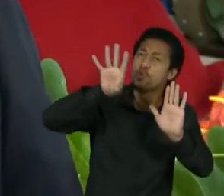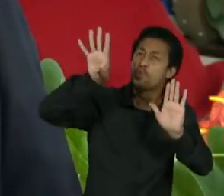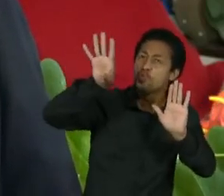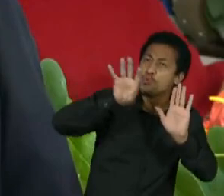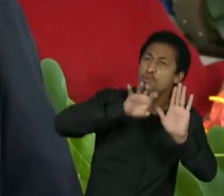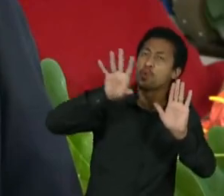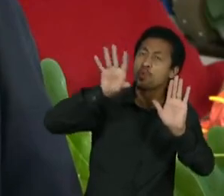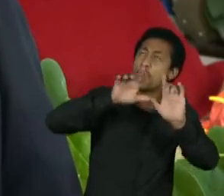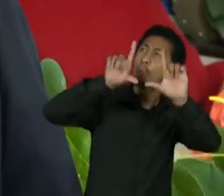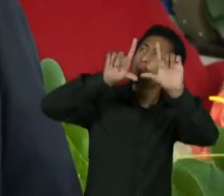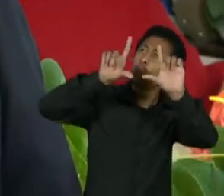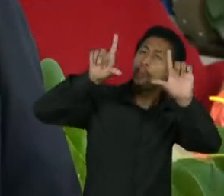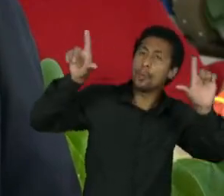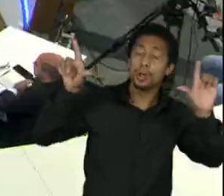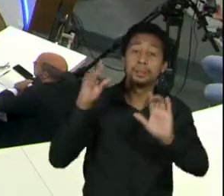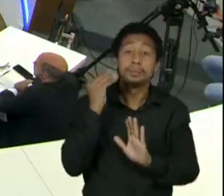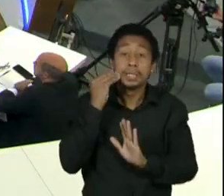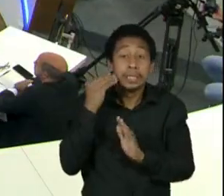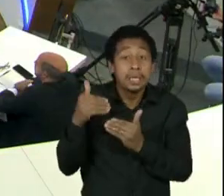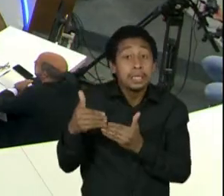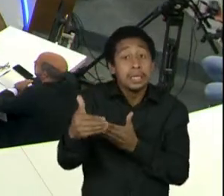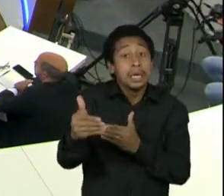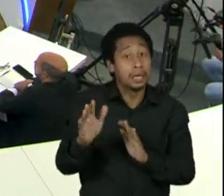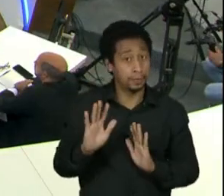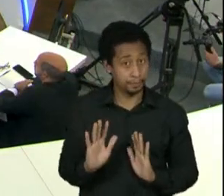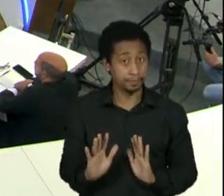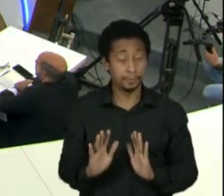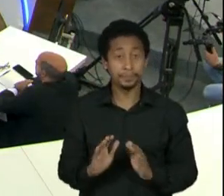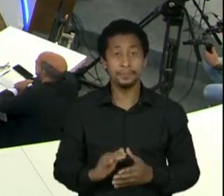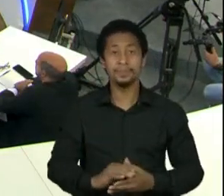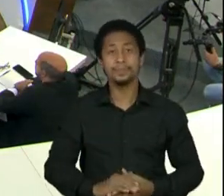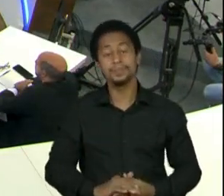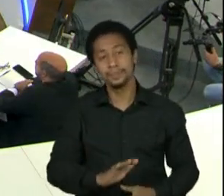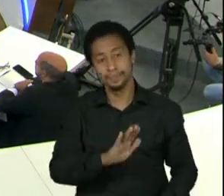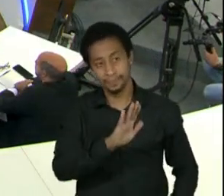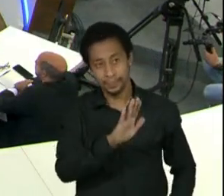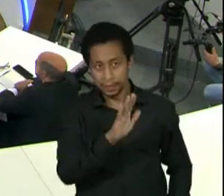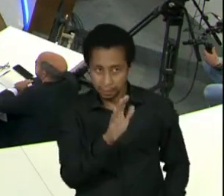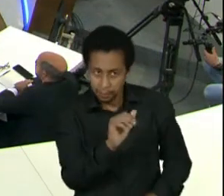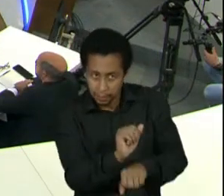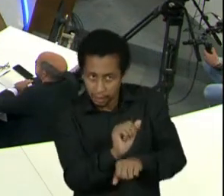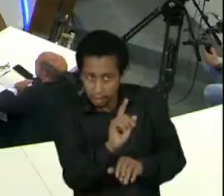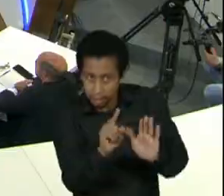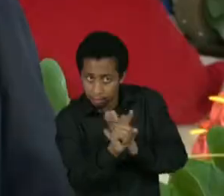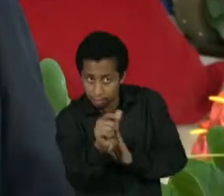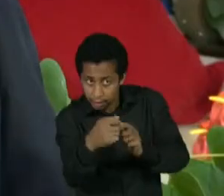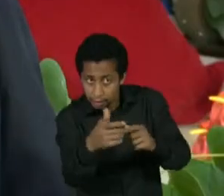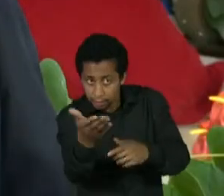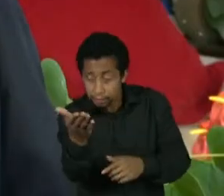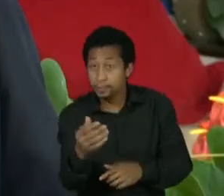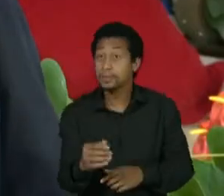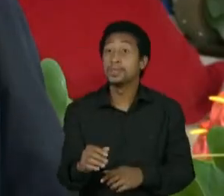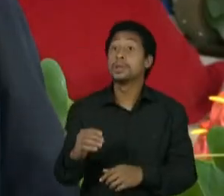razoável pela frente. Então, eu acredito que o Brasil não vai acabar nesse